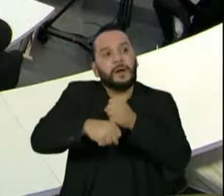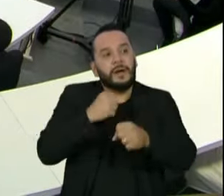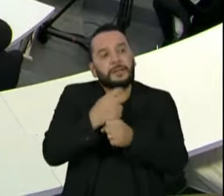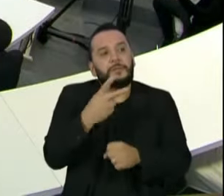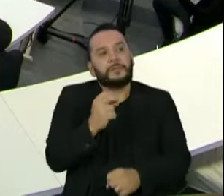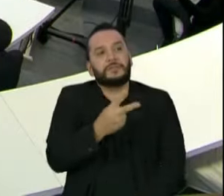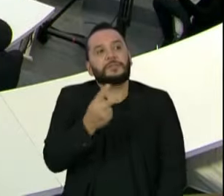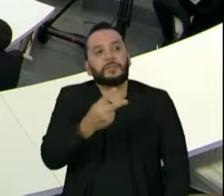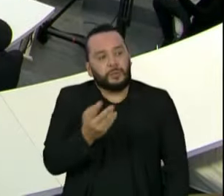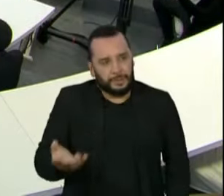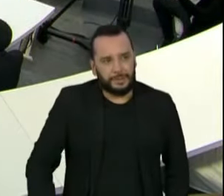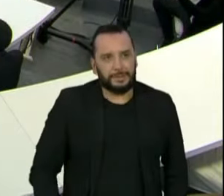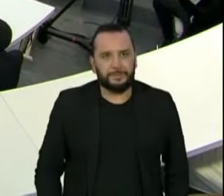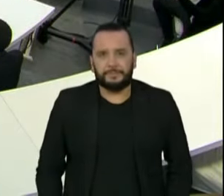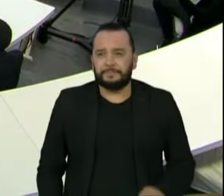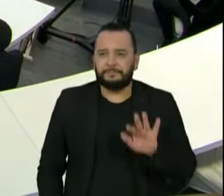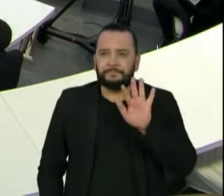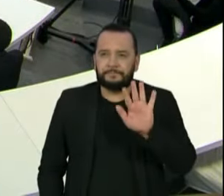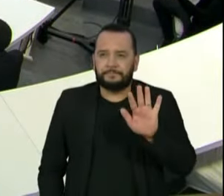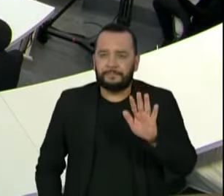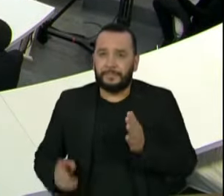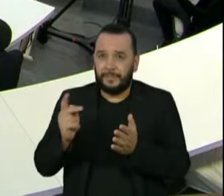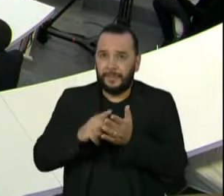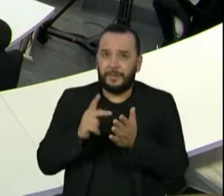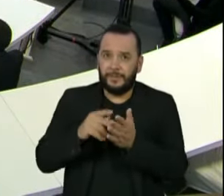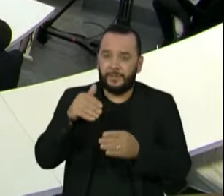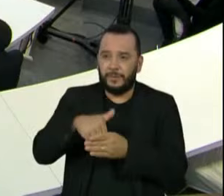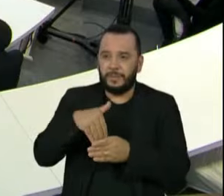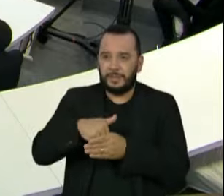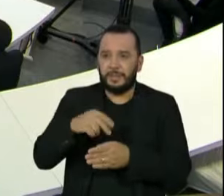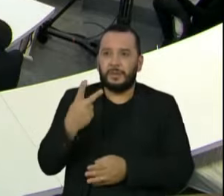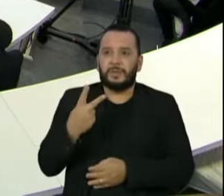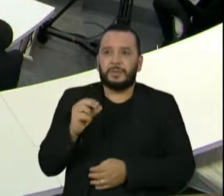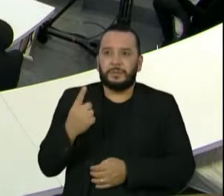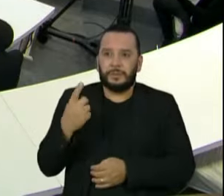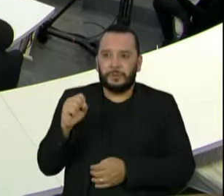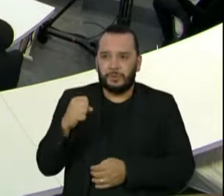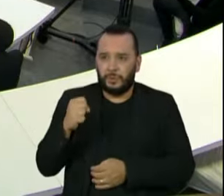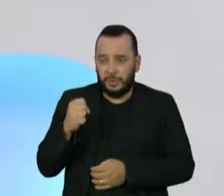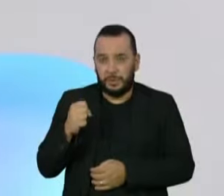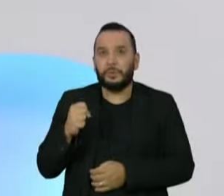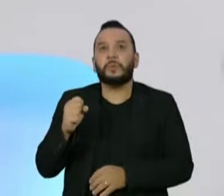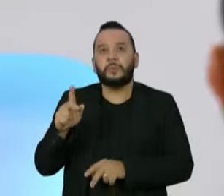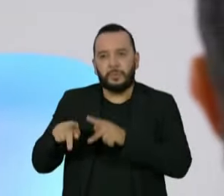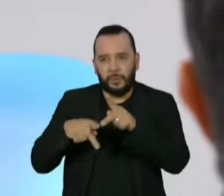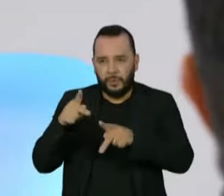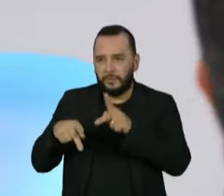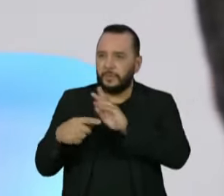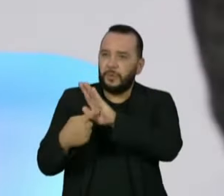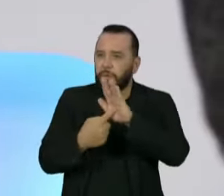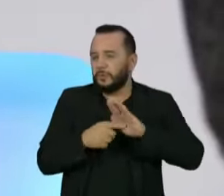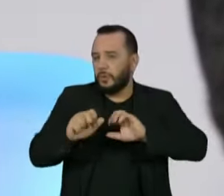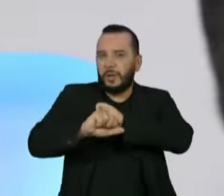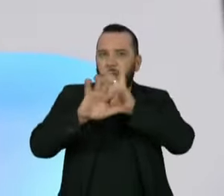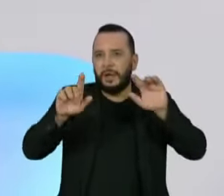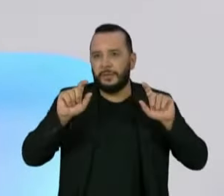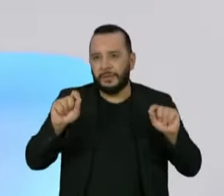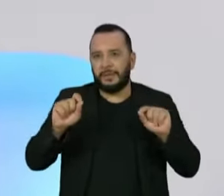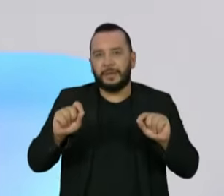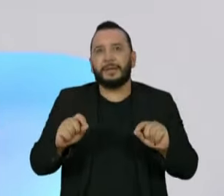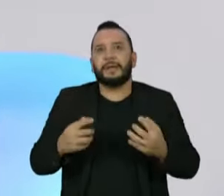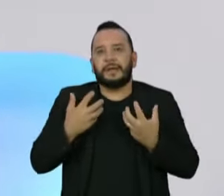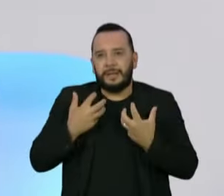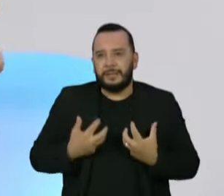Mas, na verdade, a eleição de 2018, pra mim, a população, ela deu um recado muito claro. Ela estava